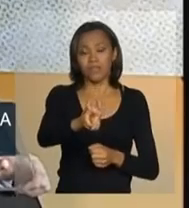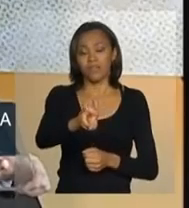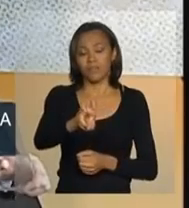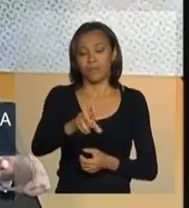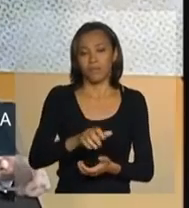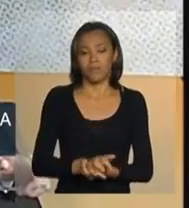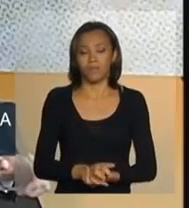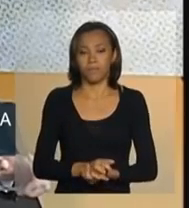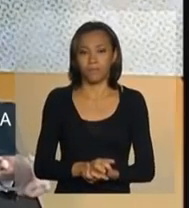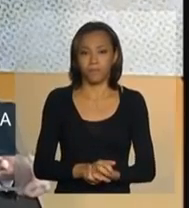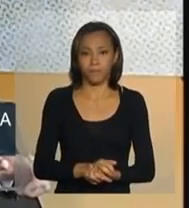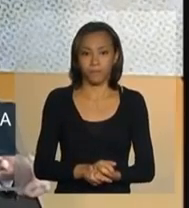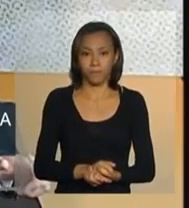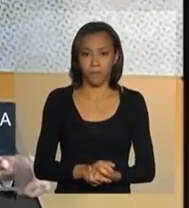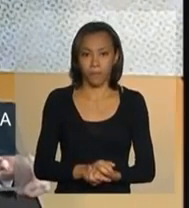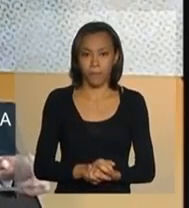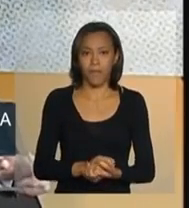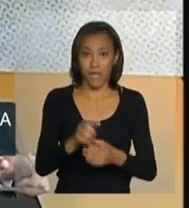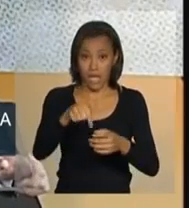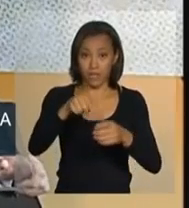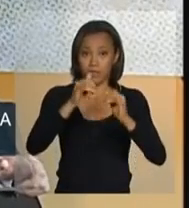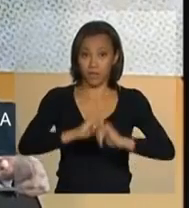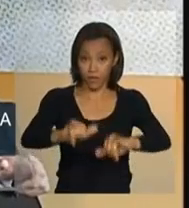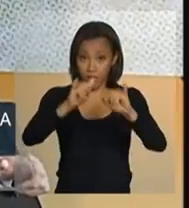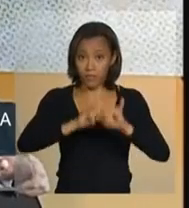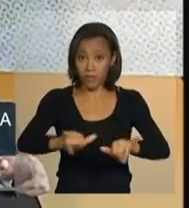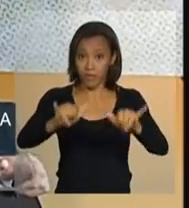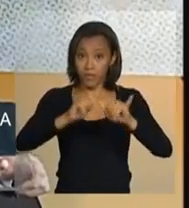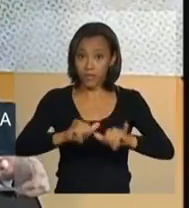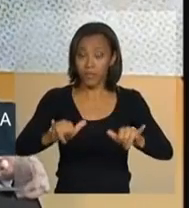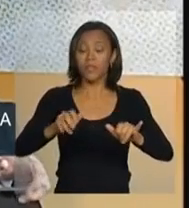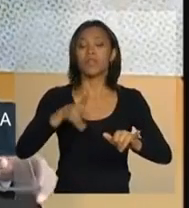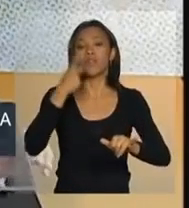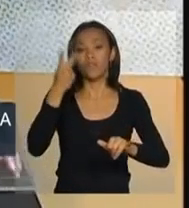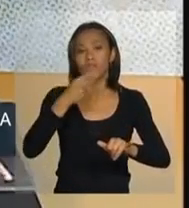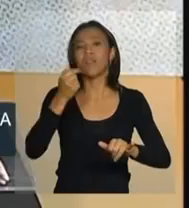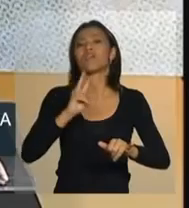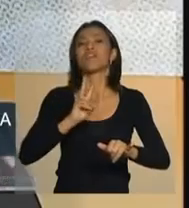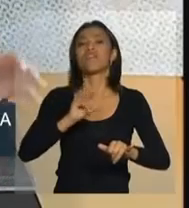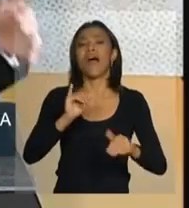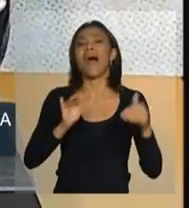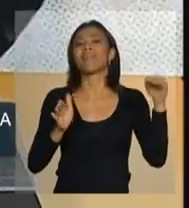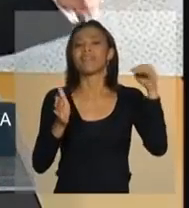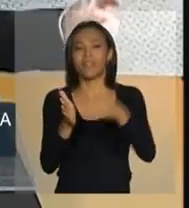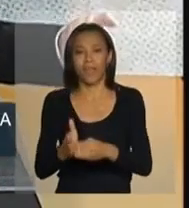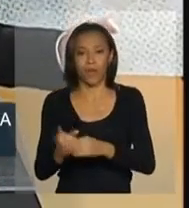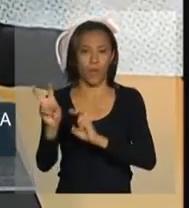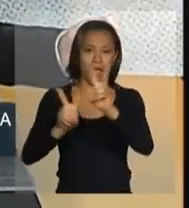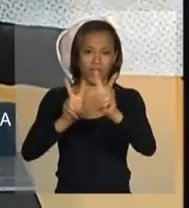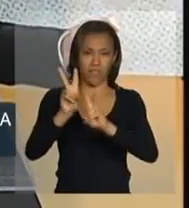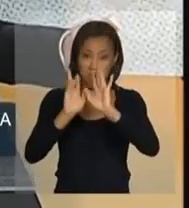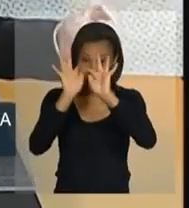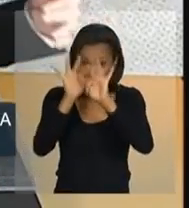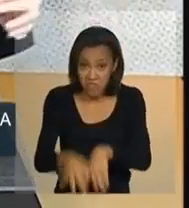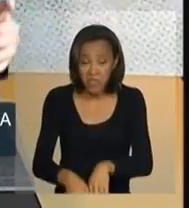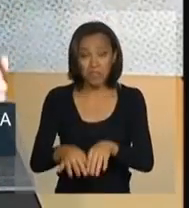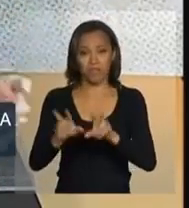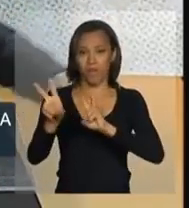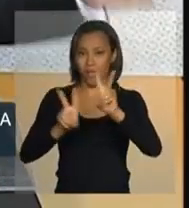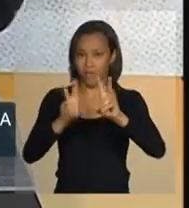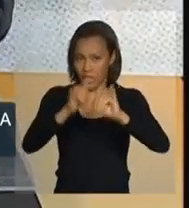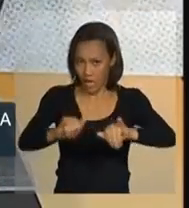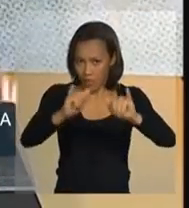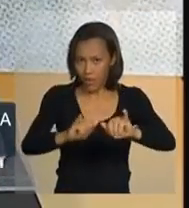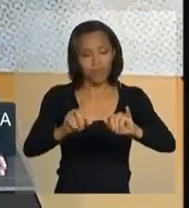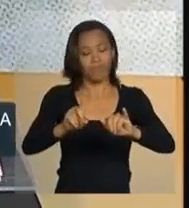campanha que, repito, vai até o carnaval, mas não acaba no carnaval. Ela